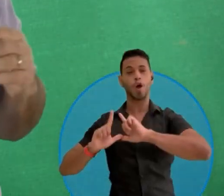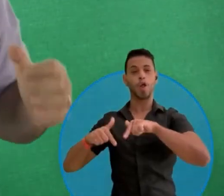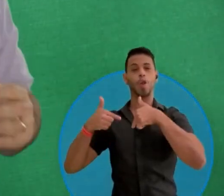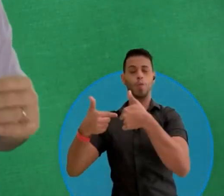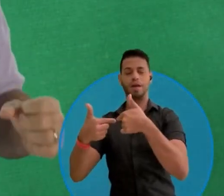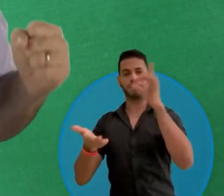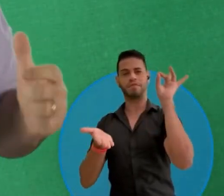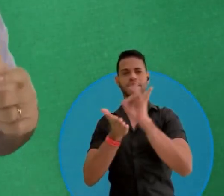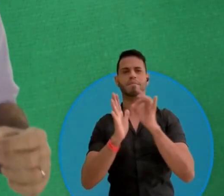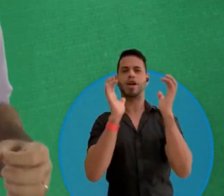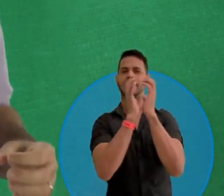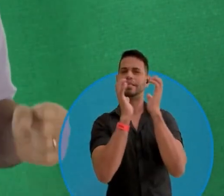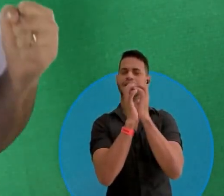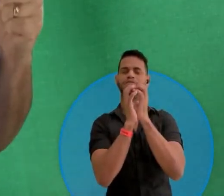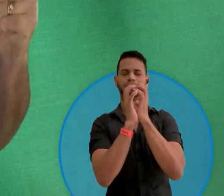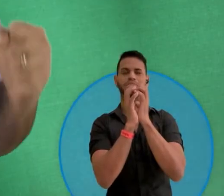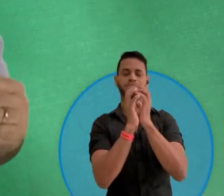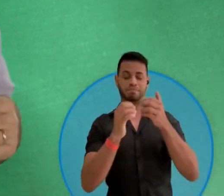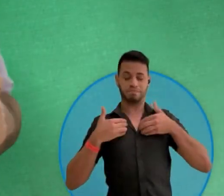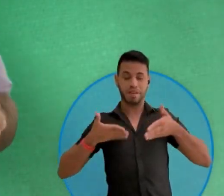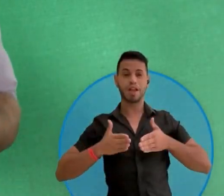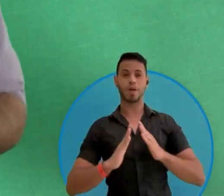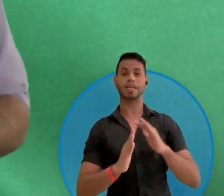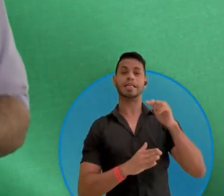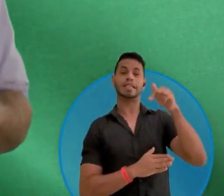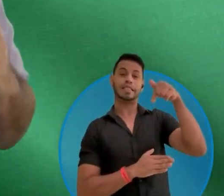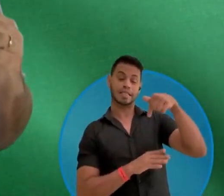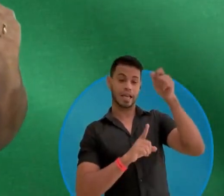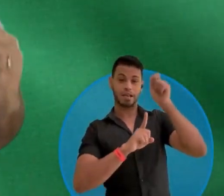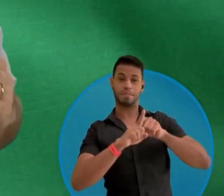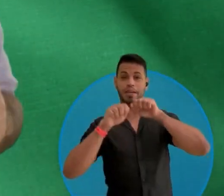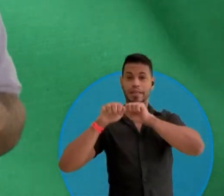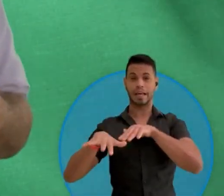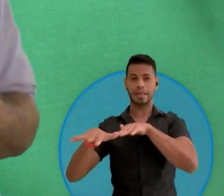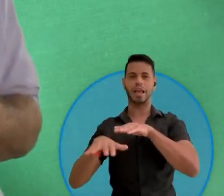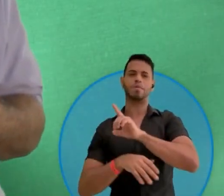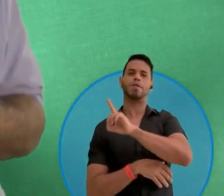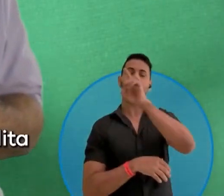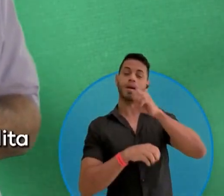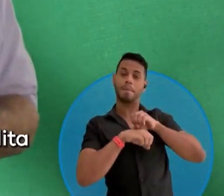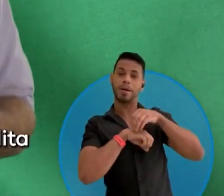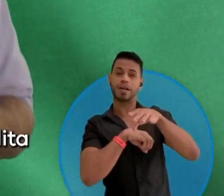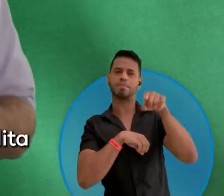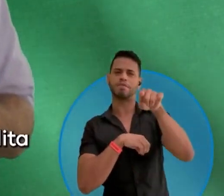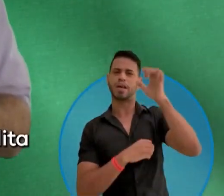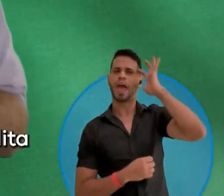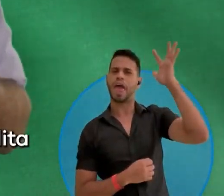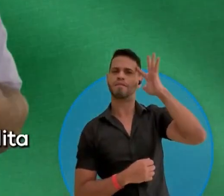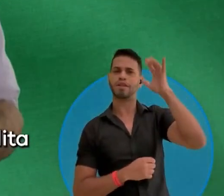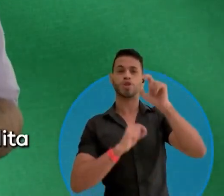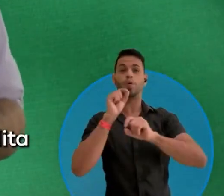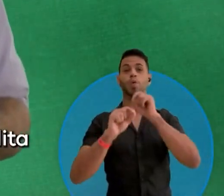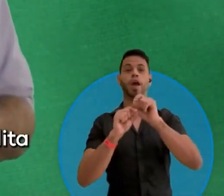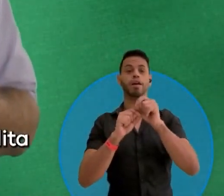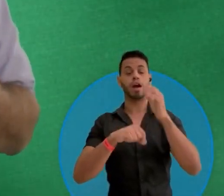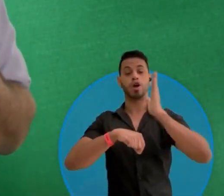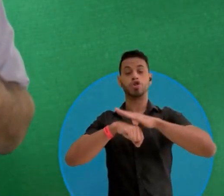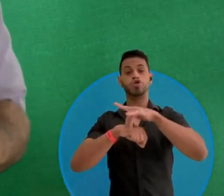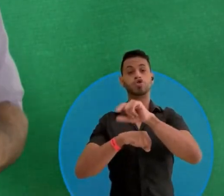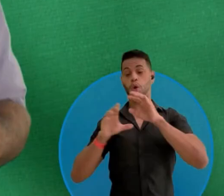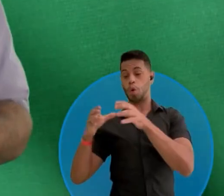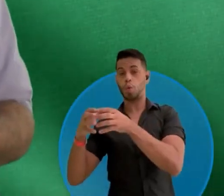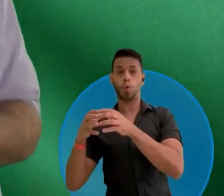para lutar pelo Recife, a cidade que eu nasci. Nesse 7 de setembro, minha mensagem é para que você reflita